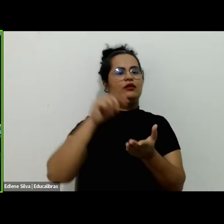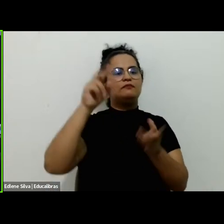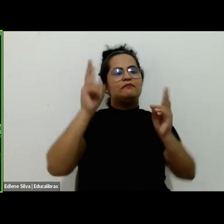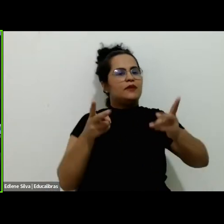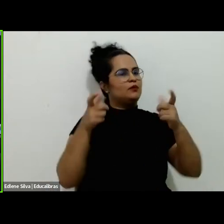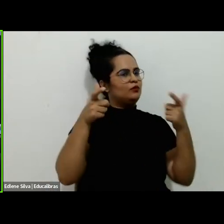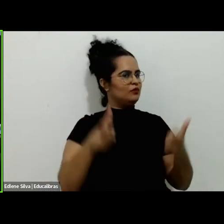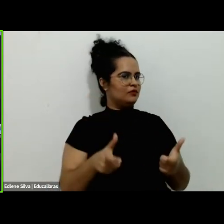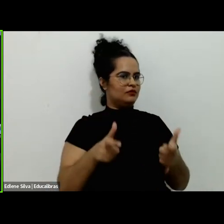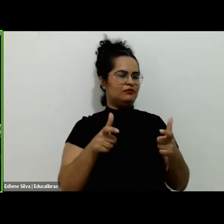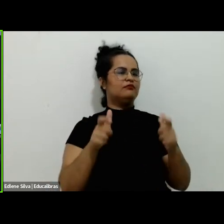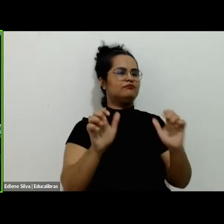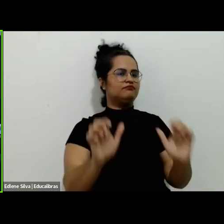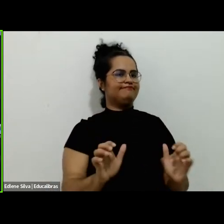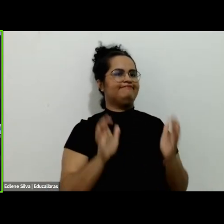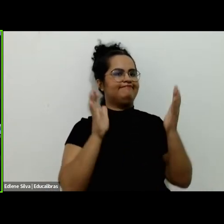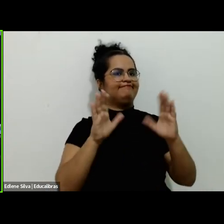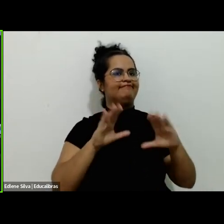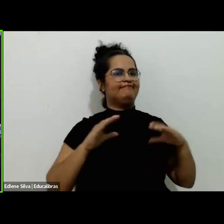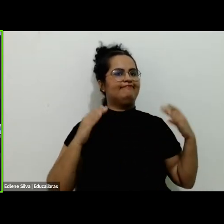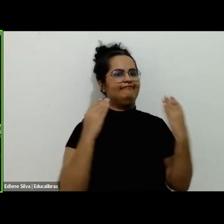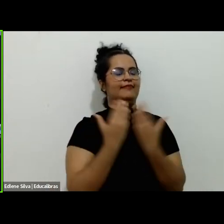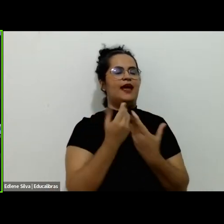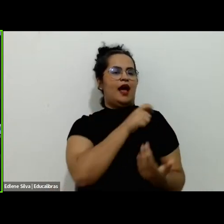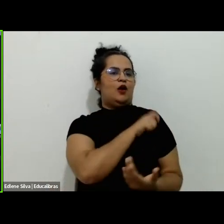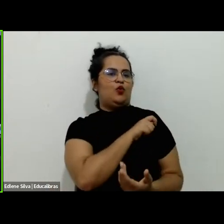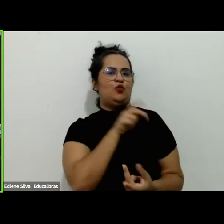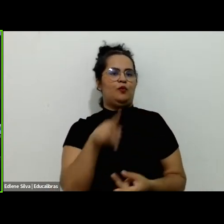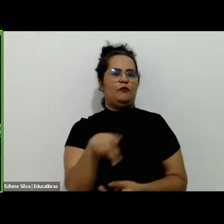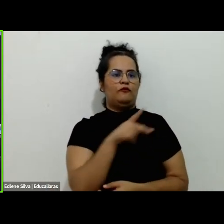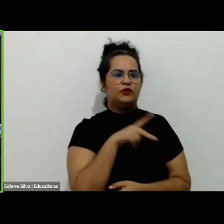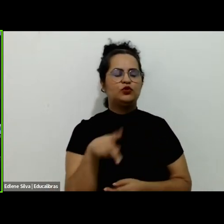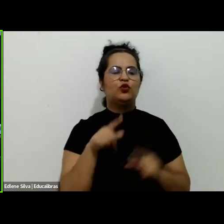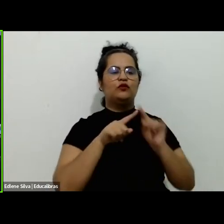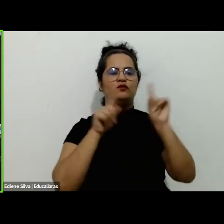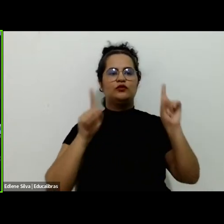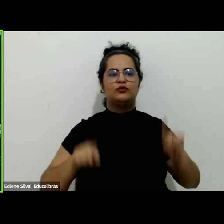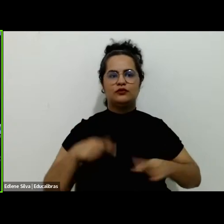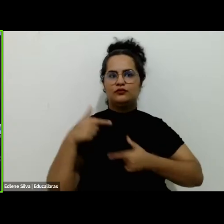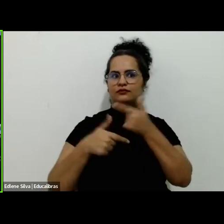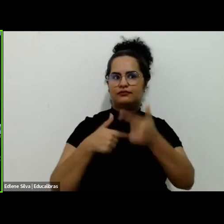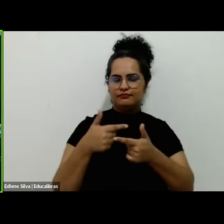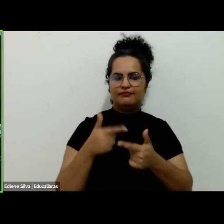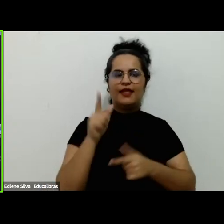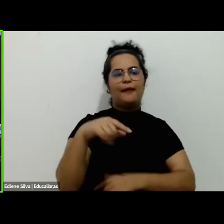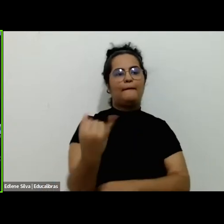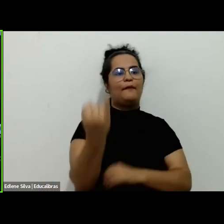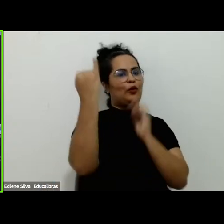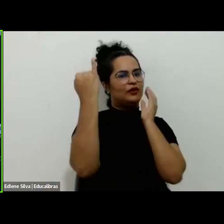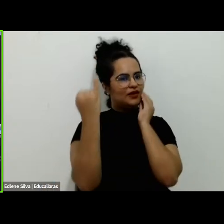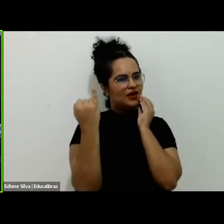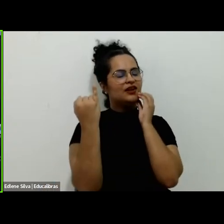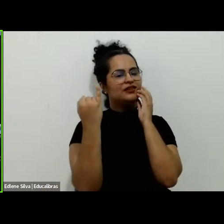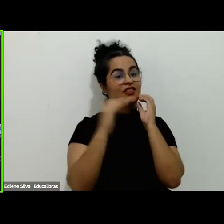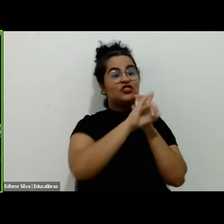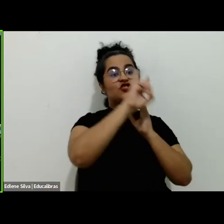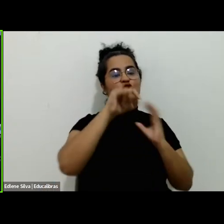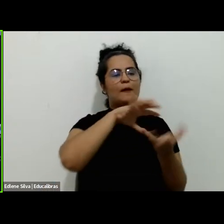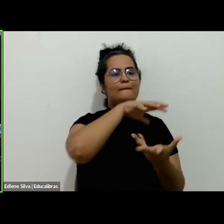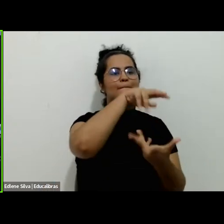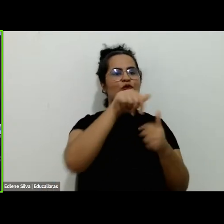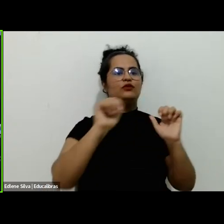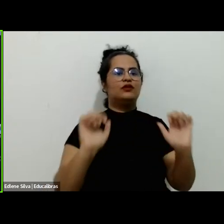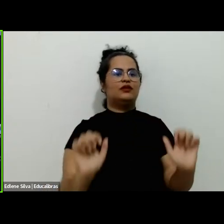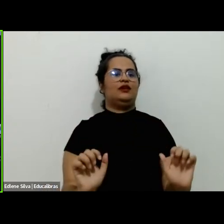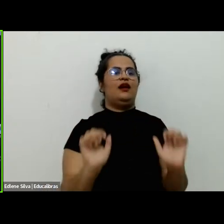unidade, alunos, professores, funcionários. Que momento mais importante do que ter o Dia Mundial do Lazer na